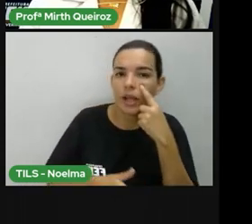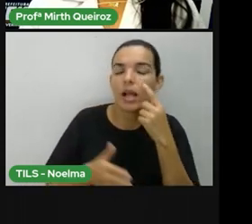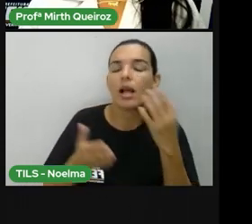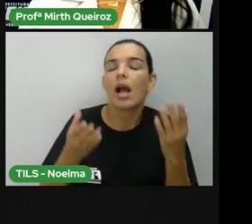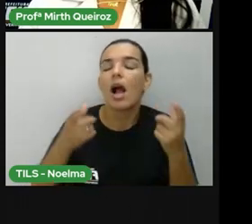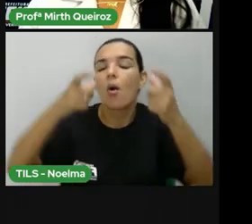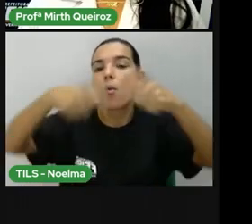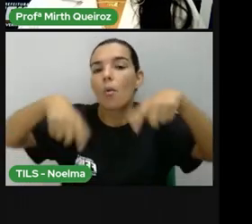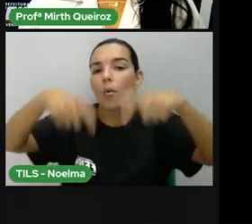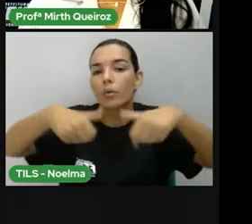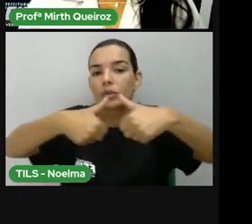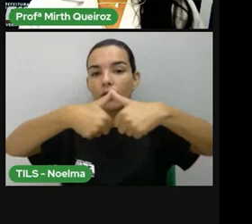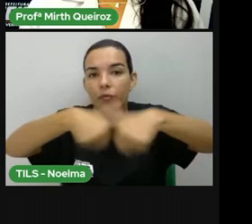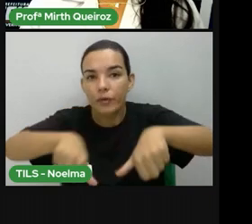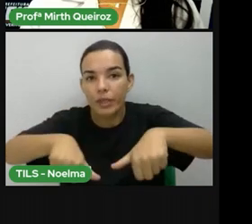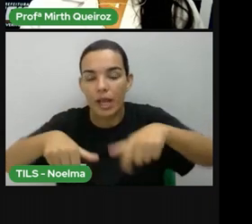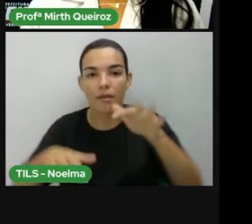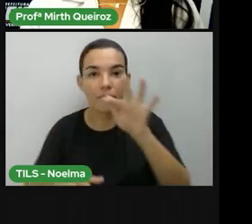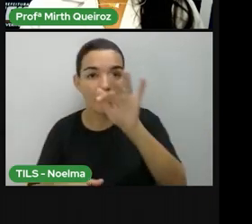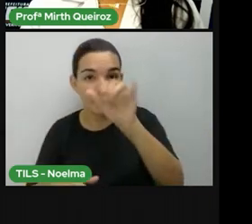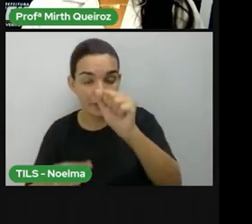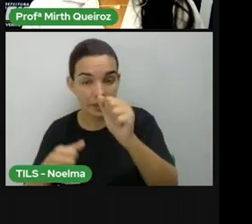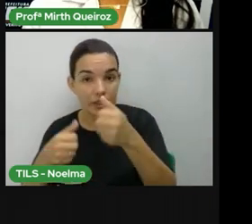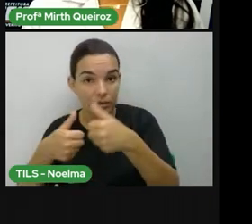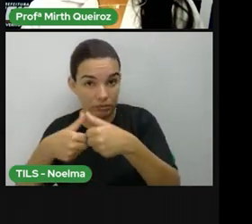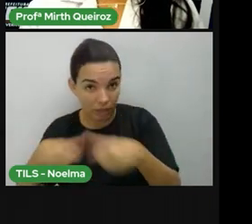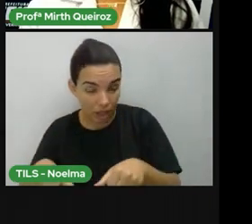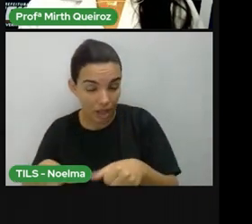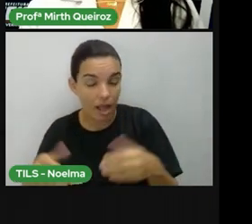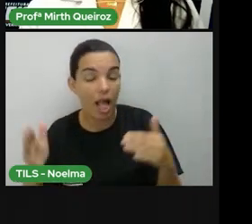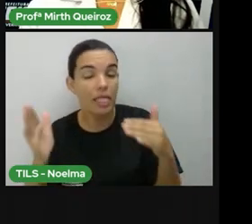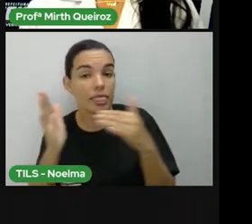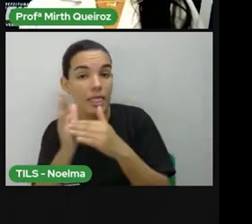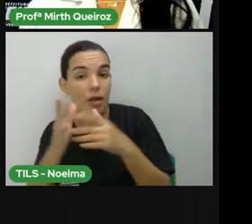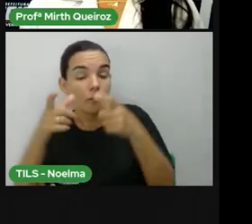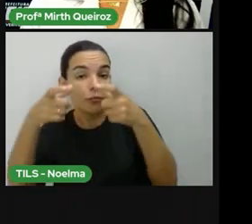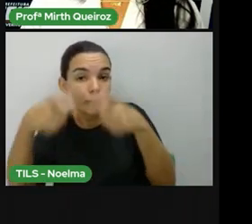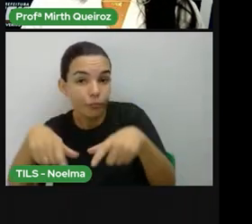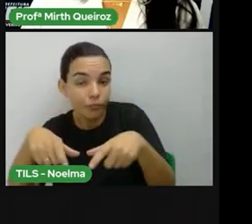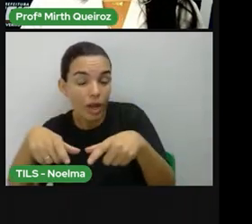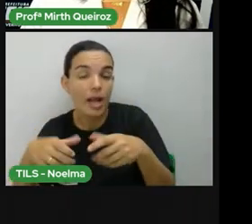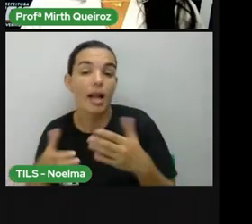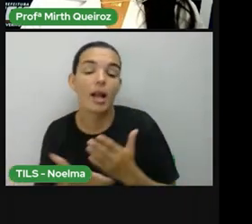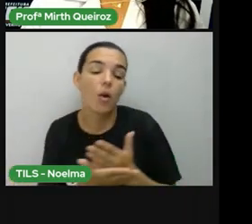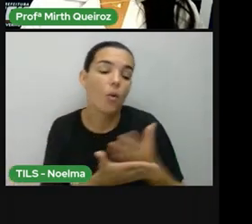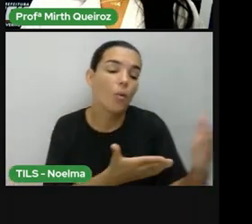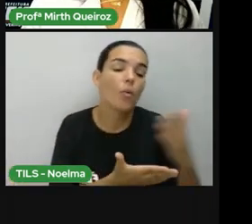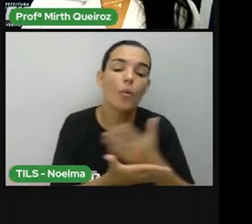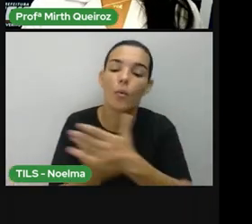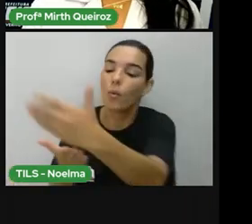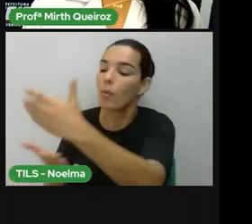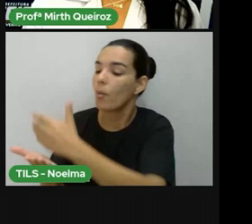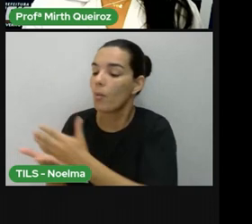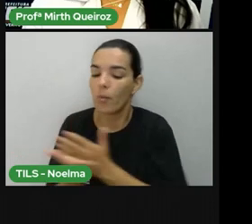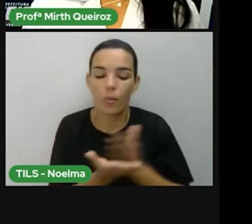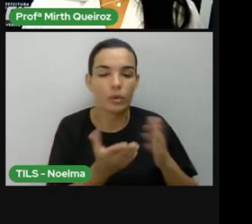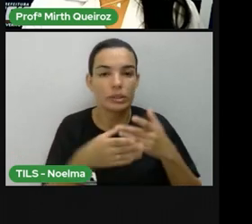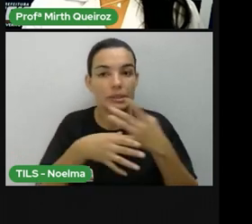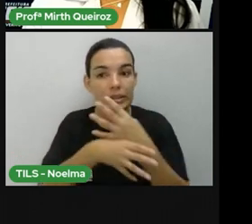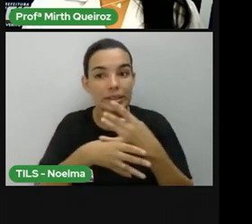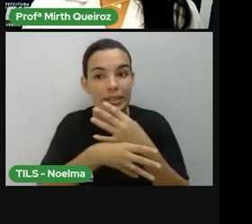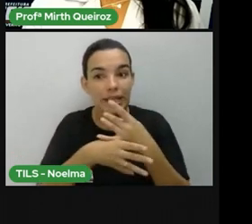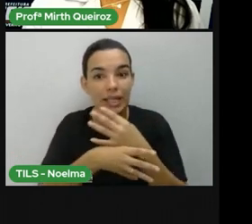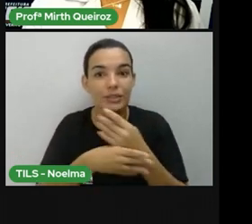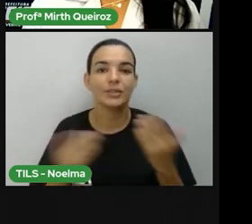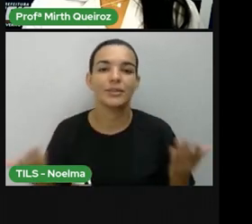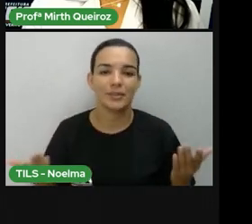limites, né? Onde a Feira de Santana está, até onde vai, e a partir de onde os outros municípios aí, eles